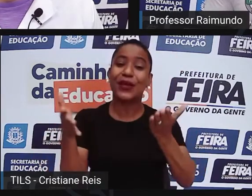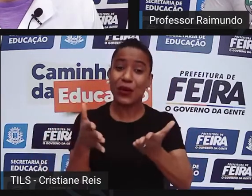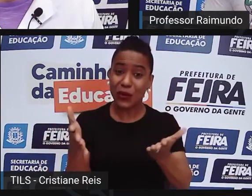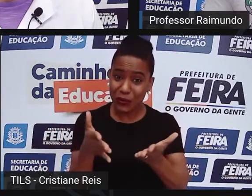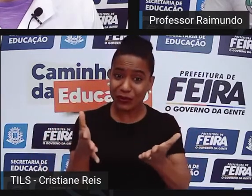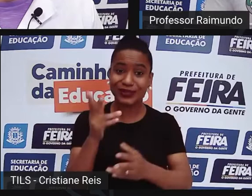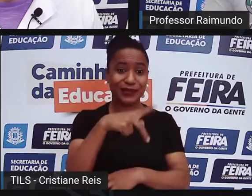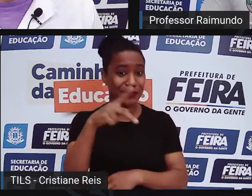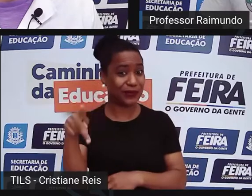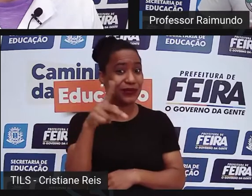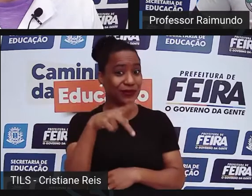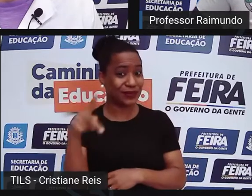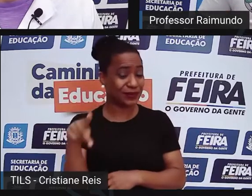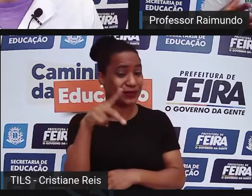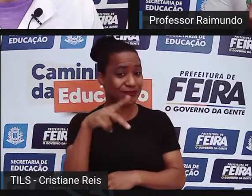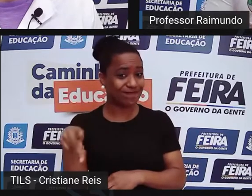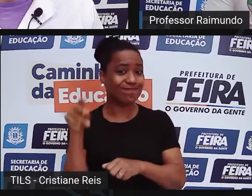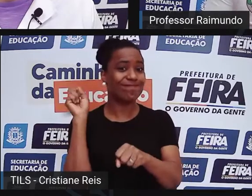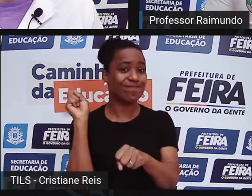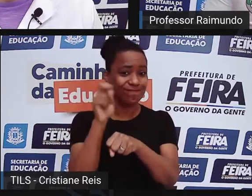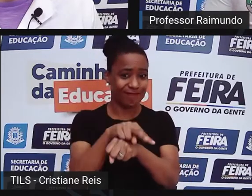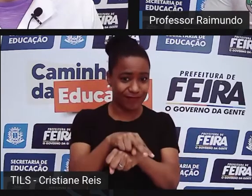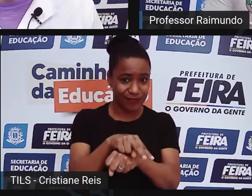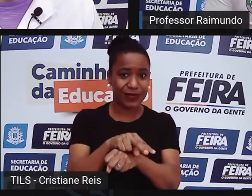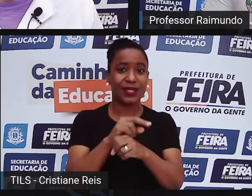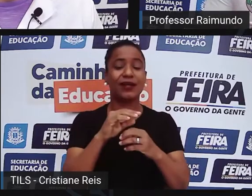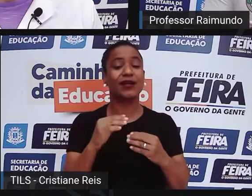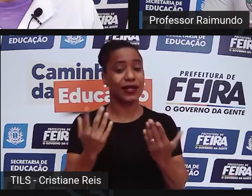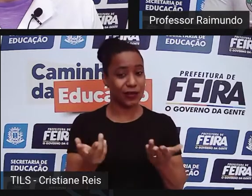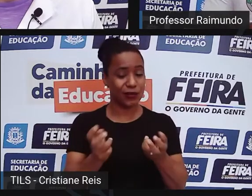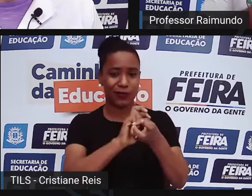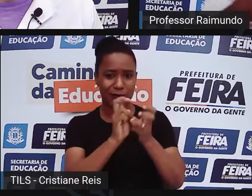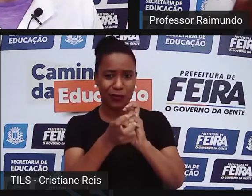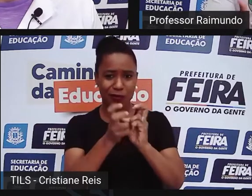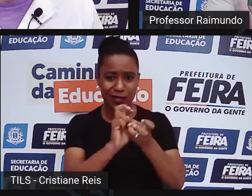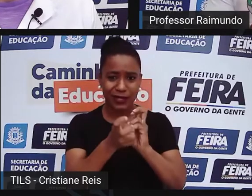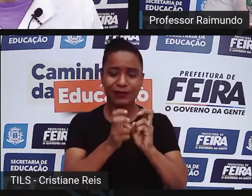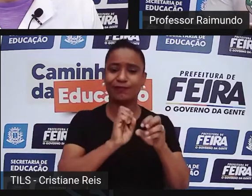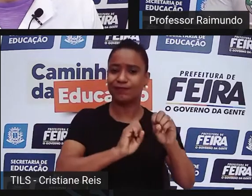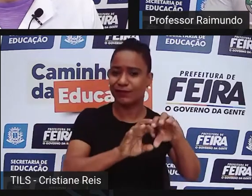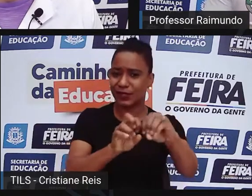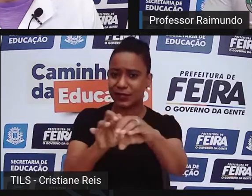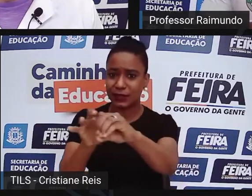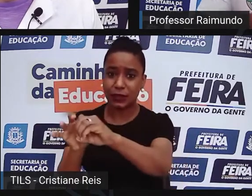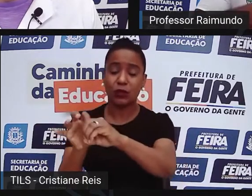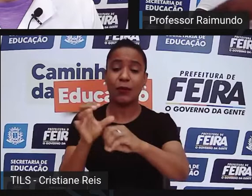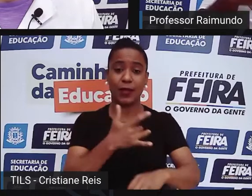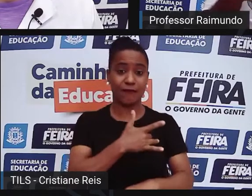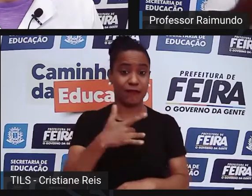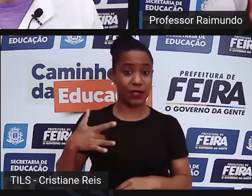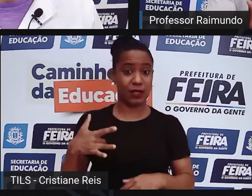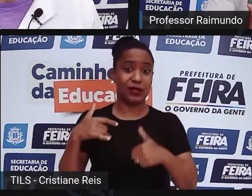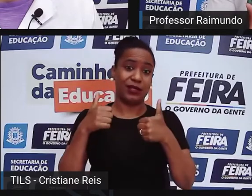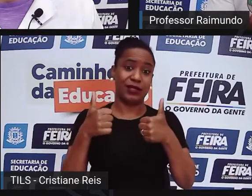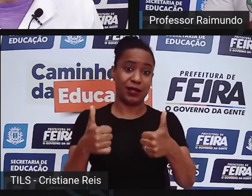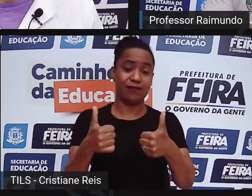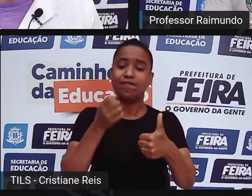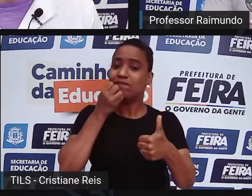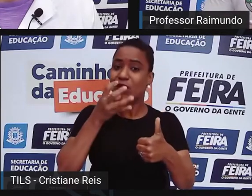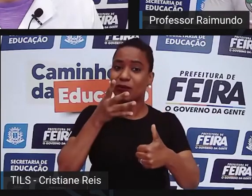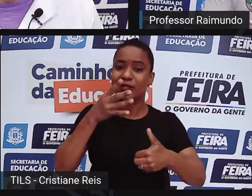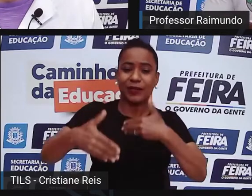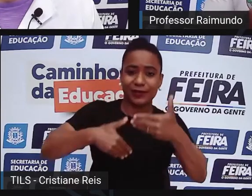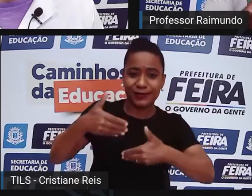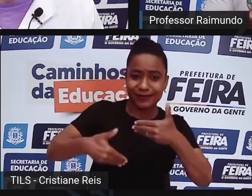estágio de professor, leva a capoeira de uma forma, como uma qualidade de vida, como terapia